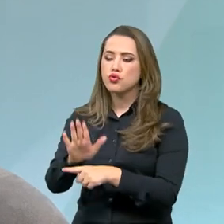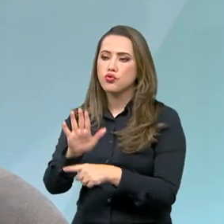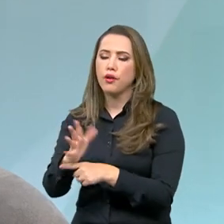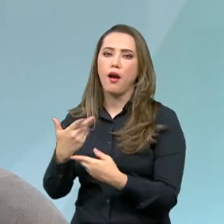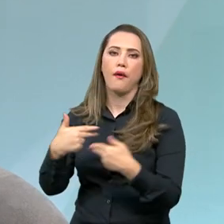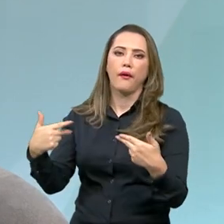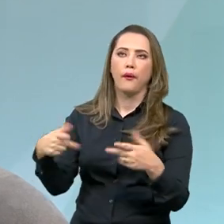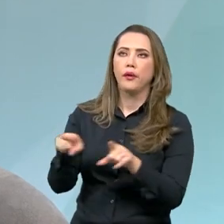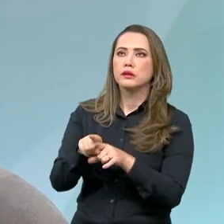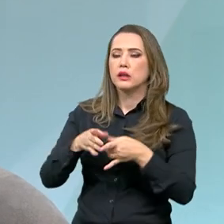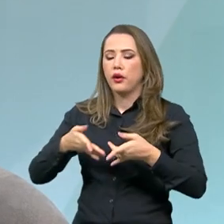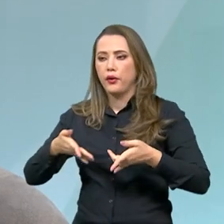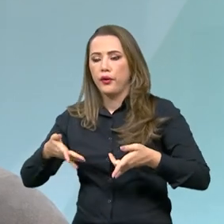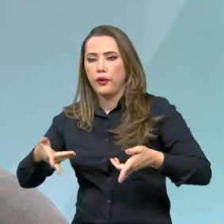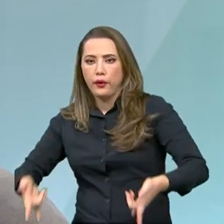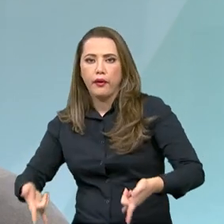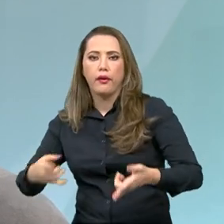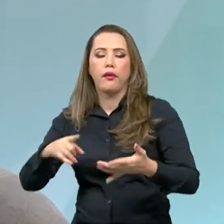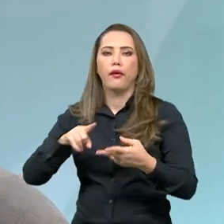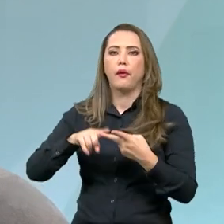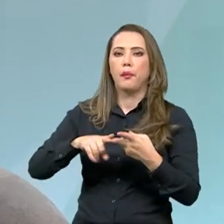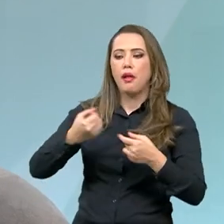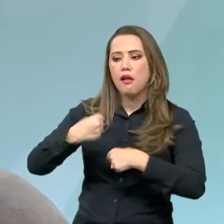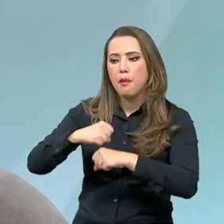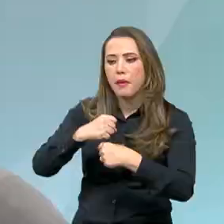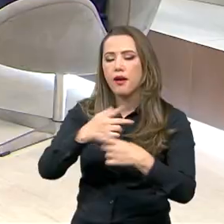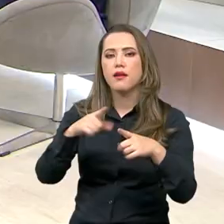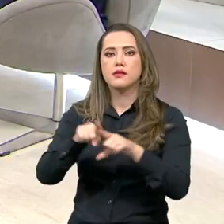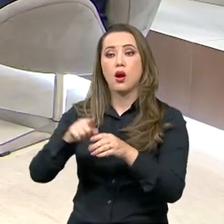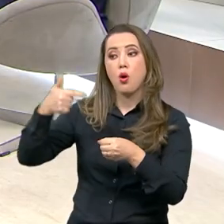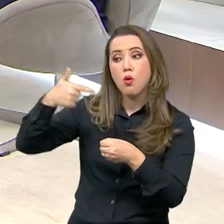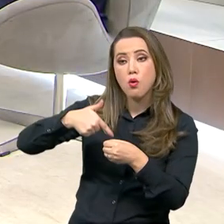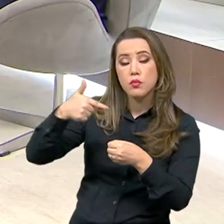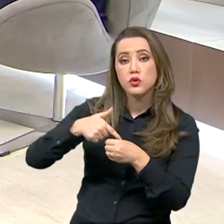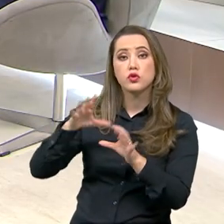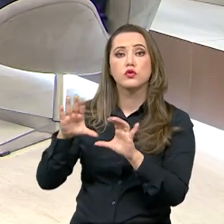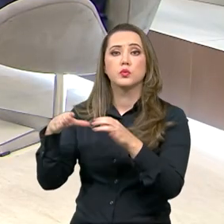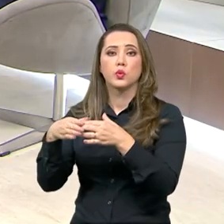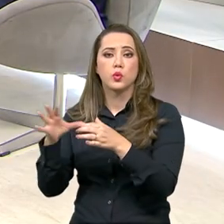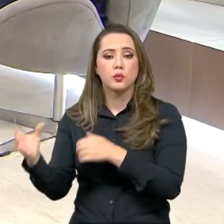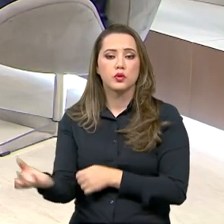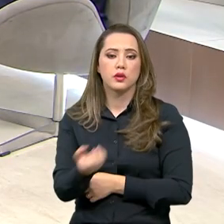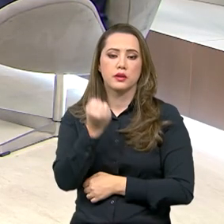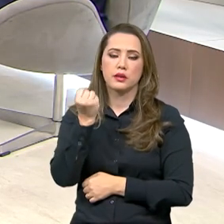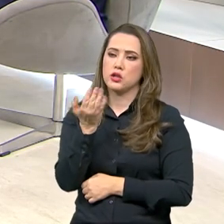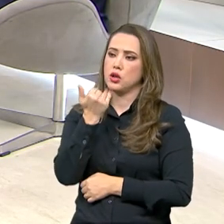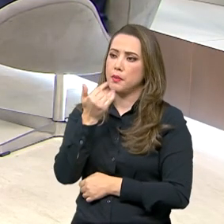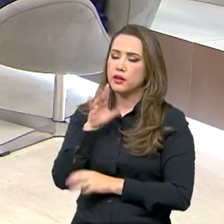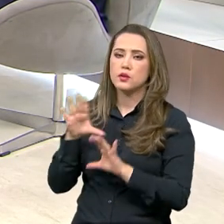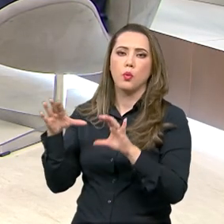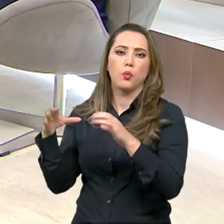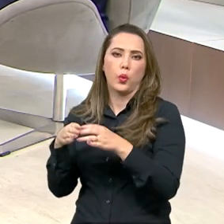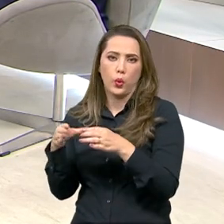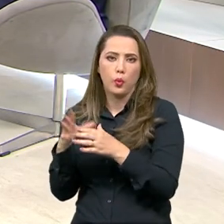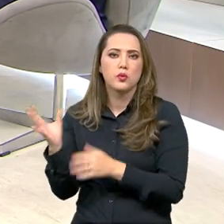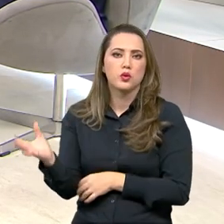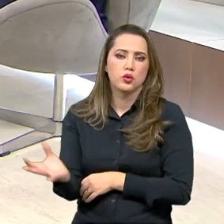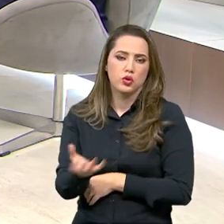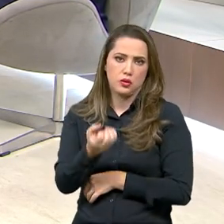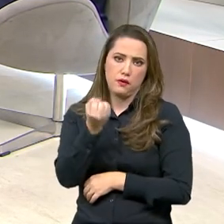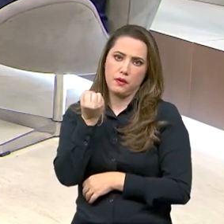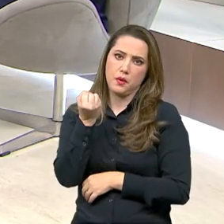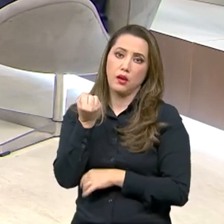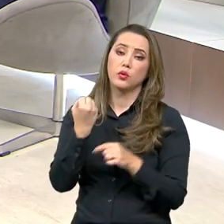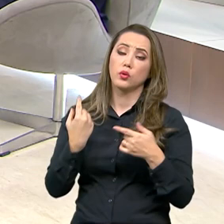higiene, colchões, kits de limpeza, combustível para equipes de reserva, alimentação para equipes de resgate e todo esse primeiro